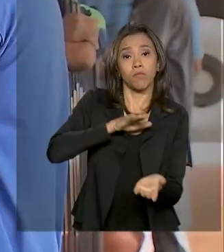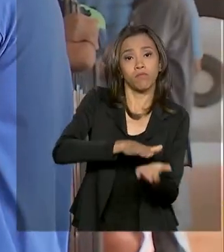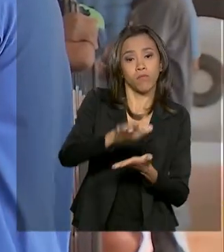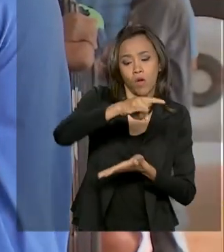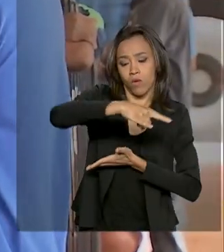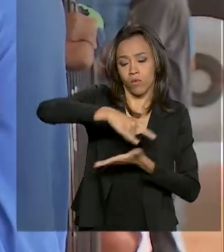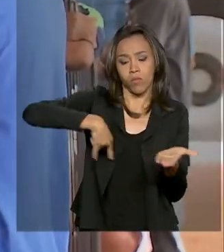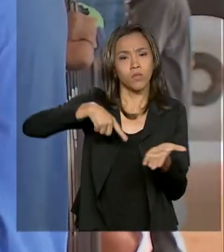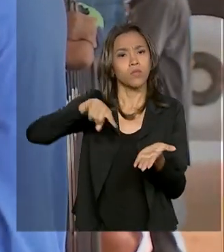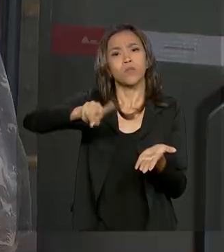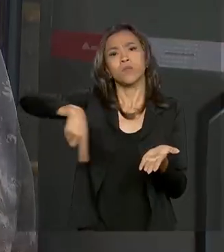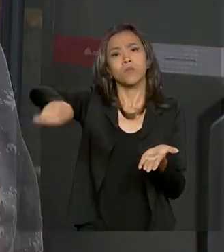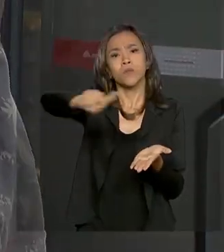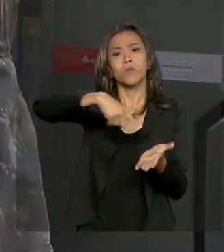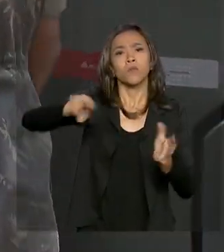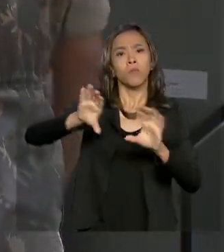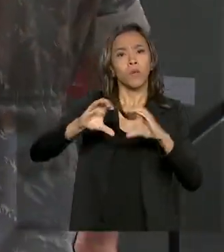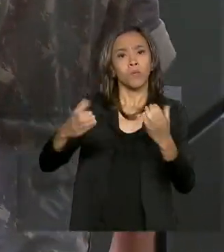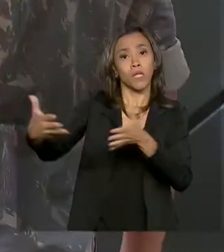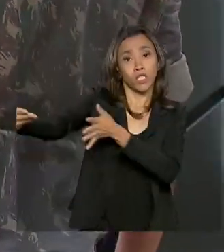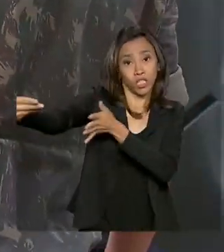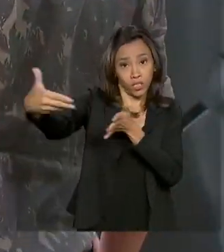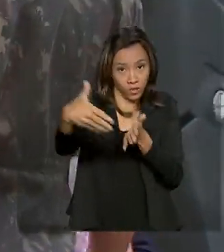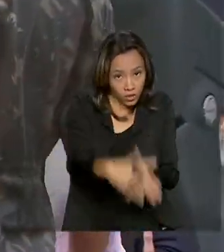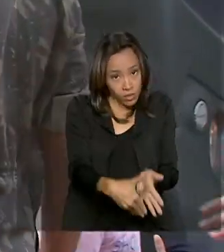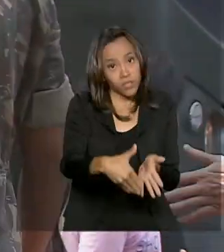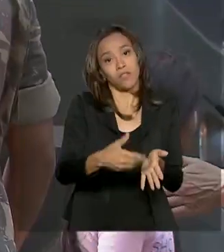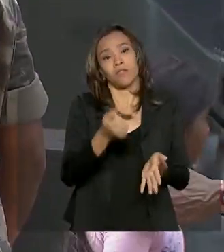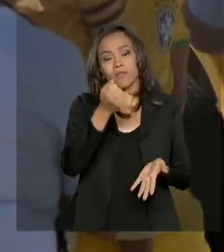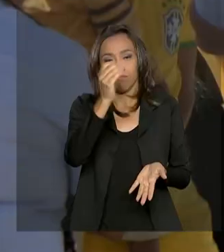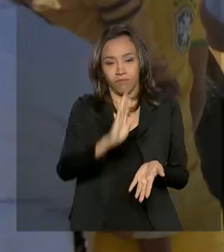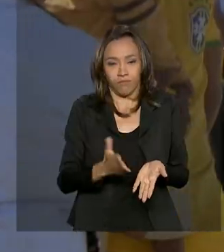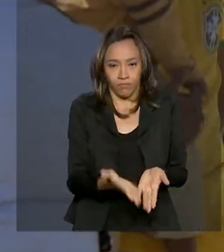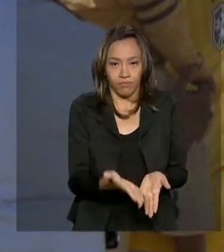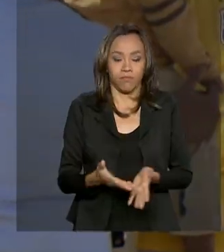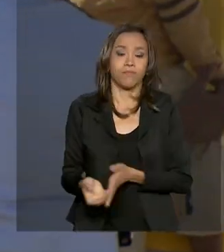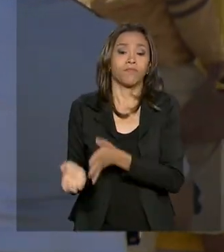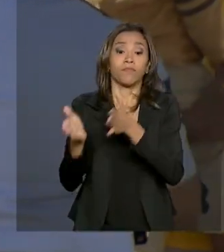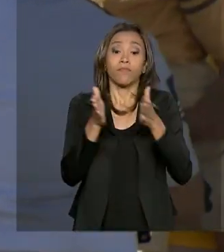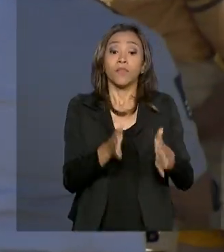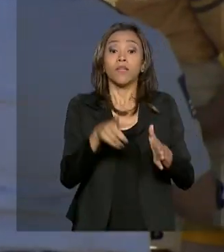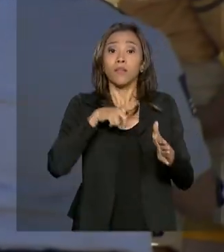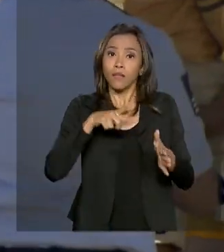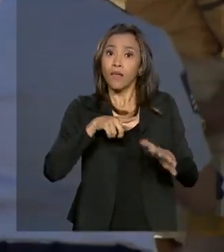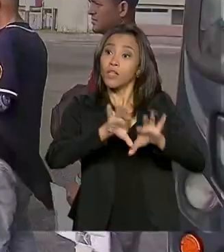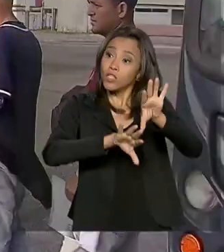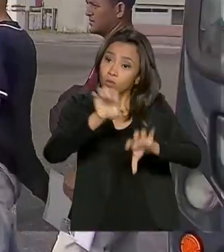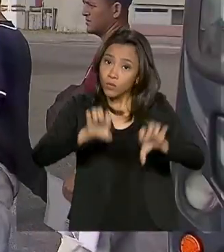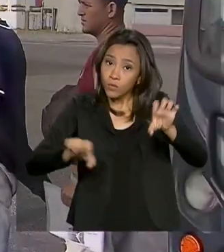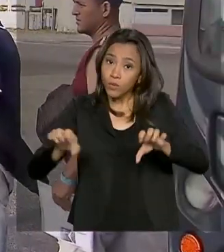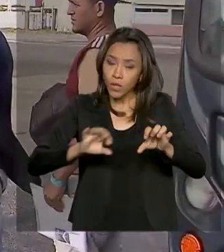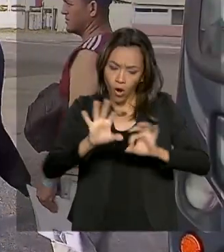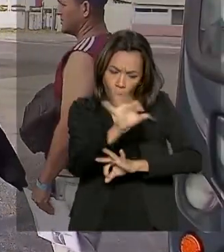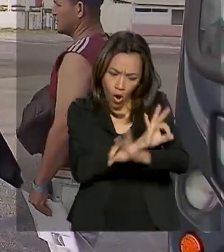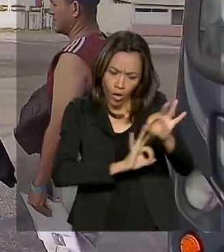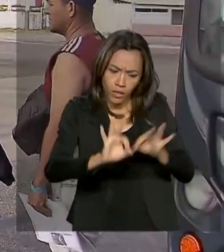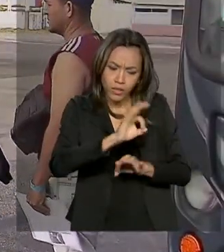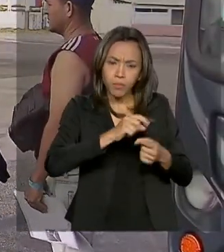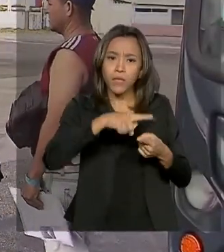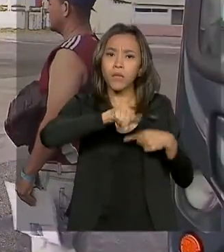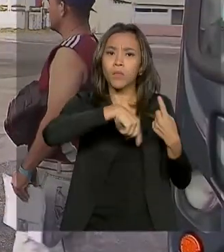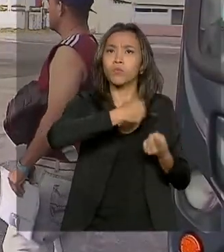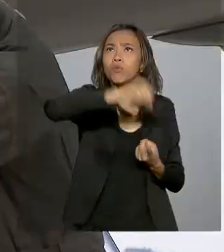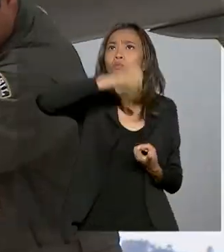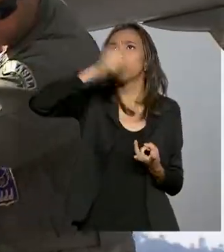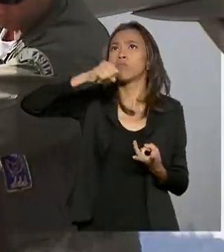para a comunidade que desembarca diariamente no estado. E ainda estrutura a interiorização para outras